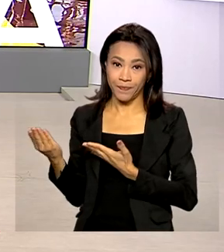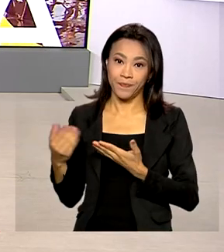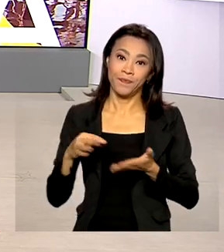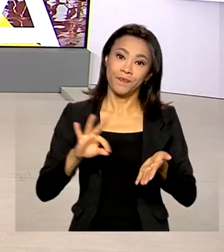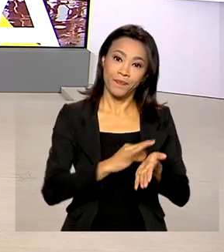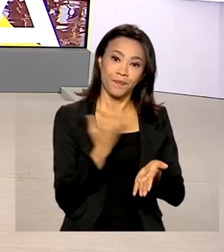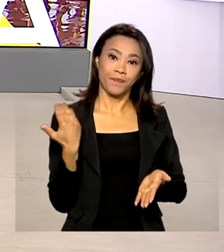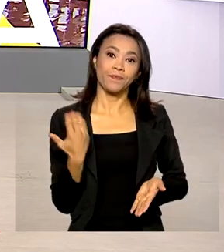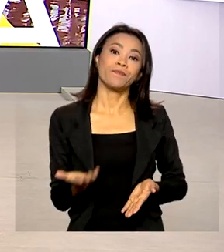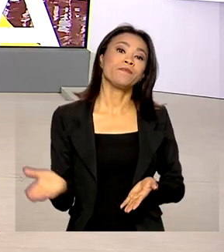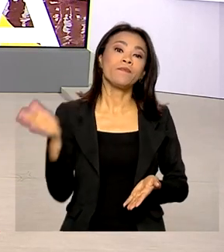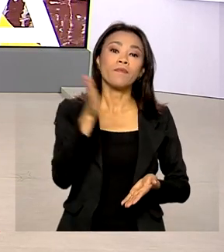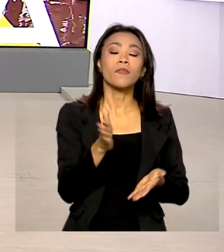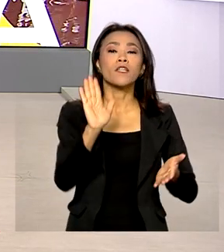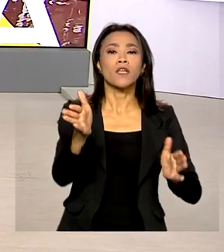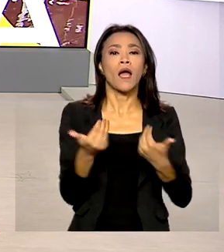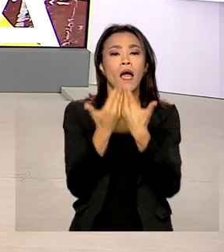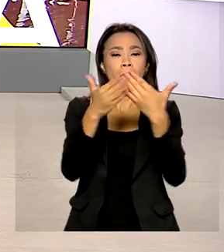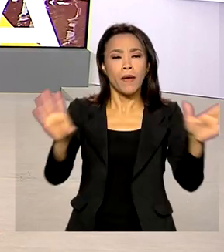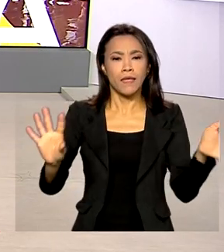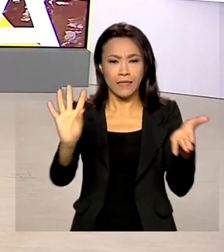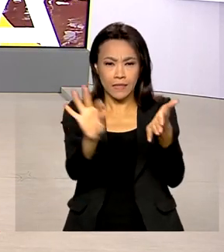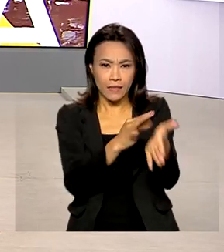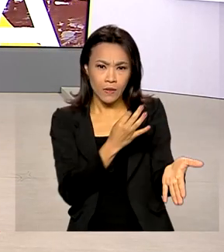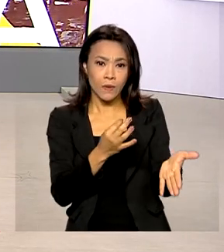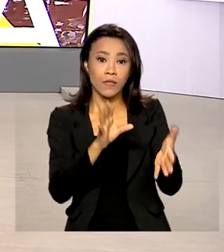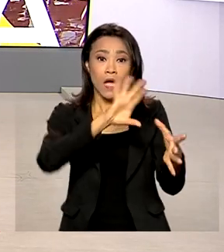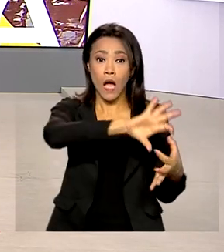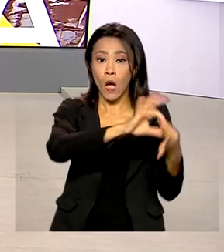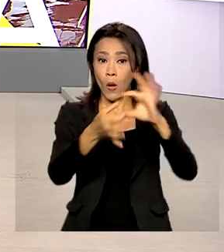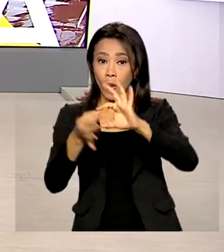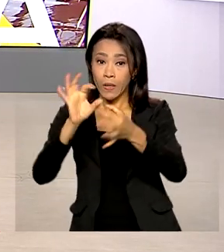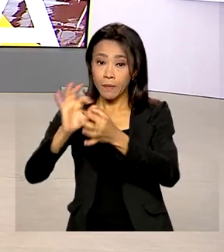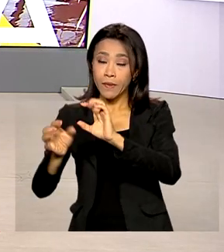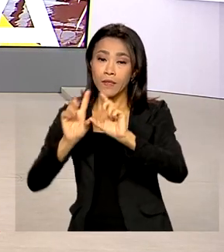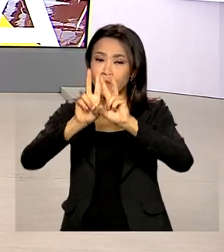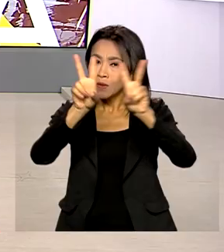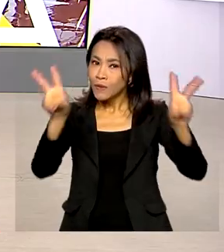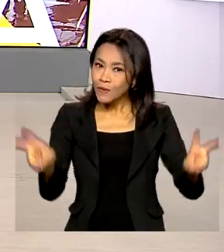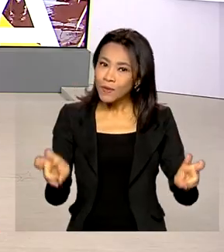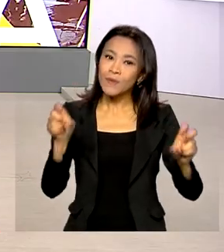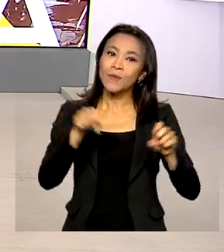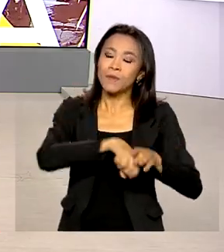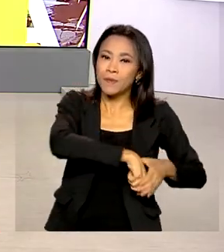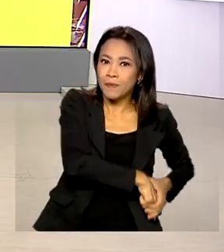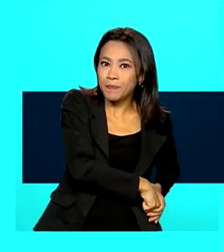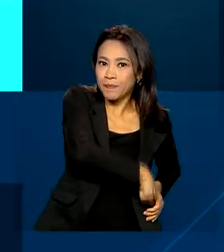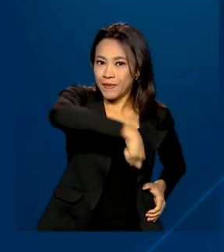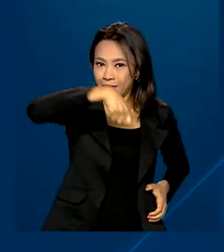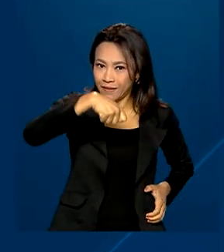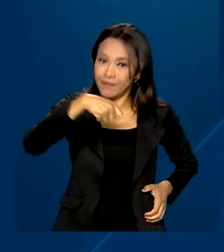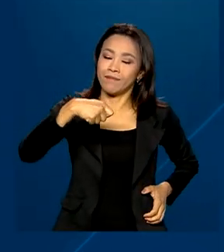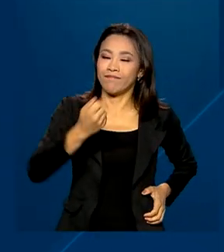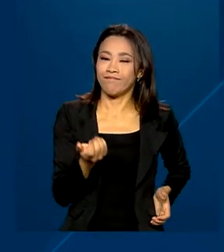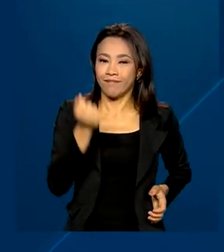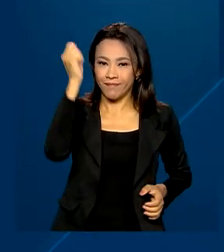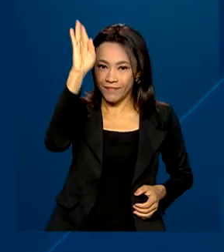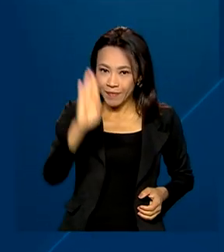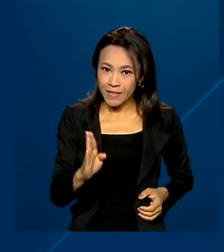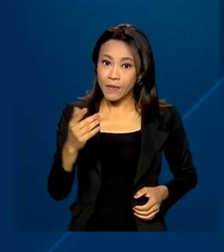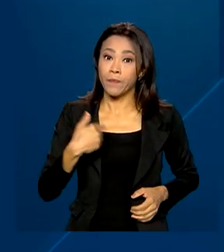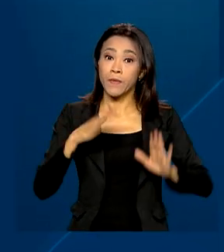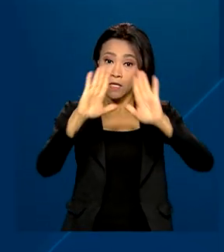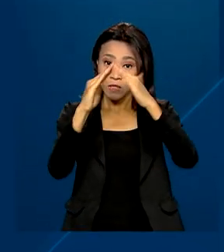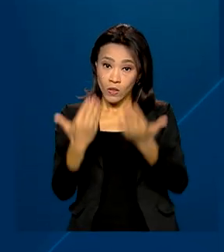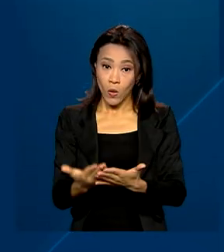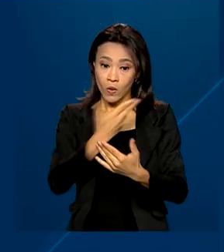E estão abertas as inscrições para a Olimpíada do Bicentenário da Independência do Brasil. Estudantes de escolas públicas